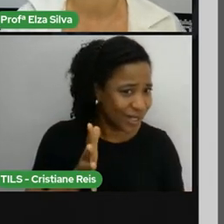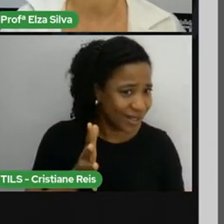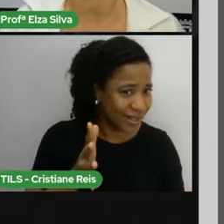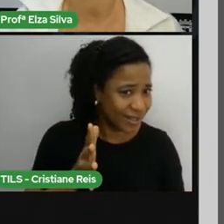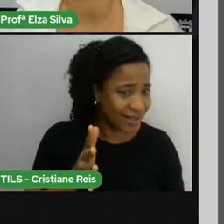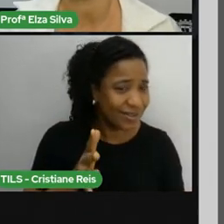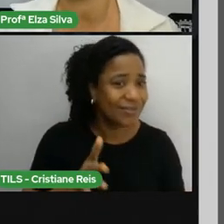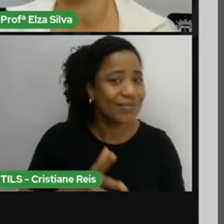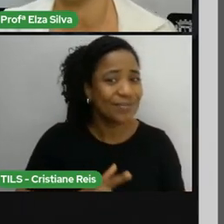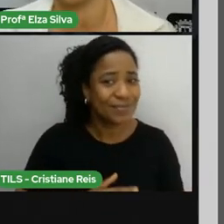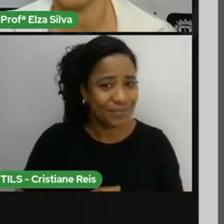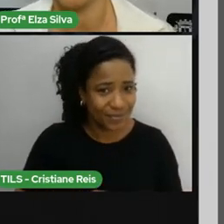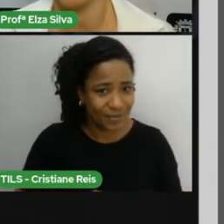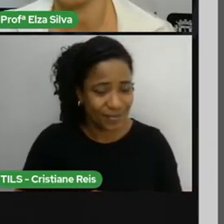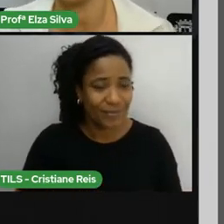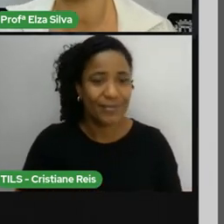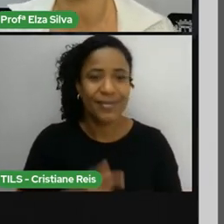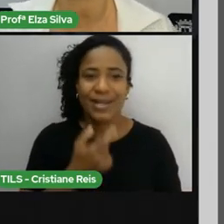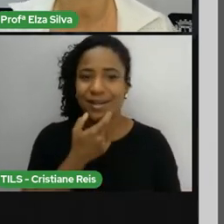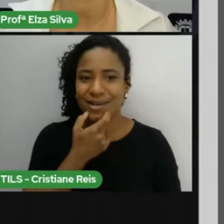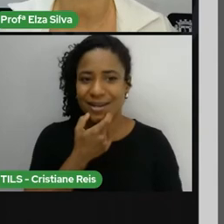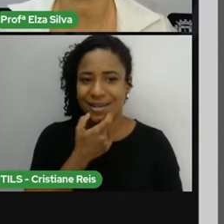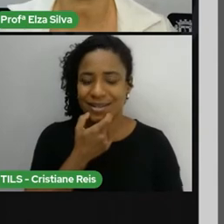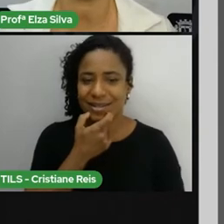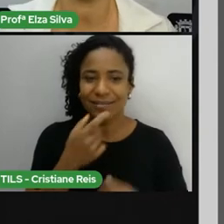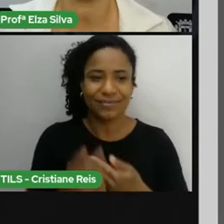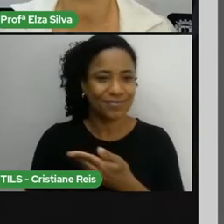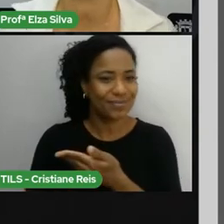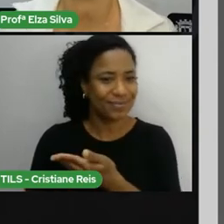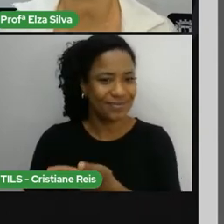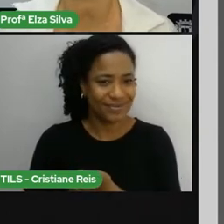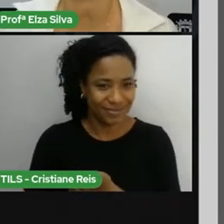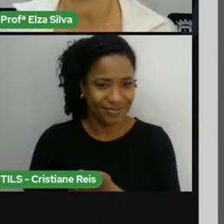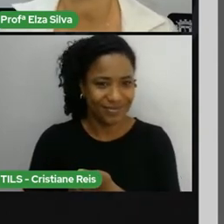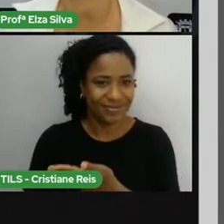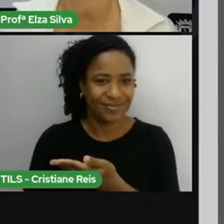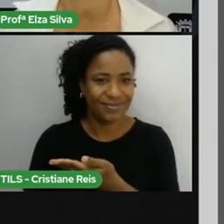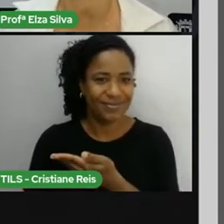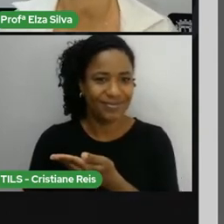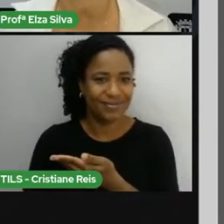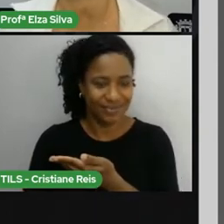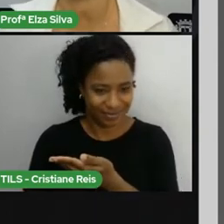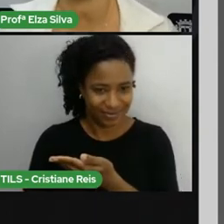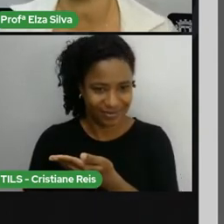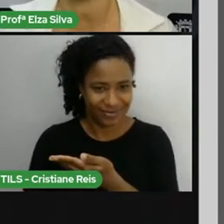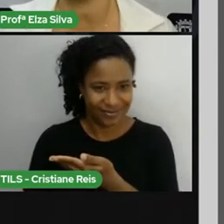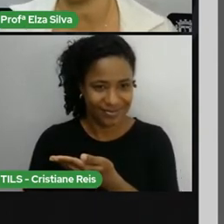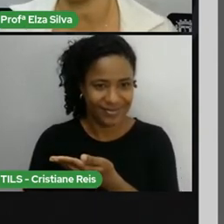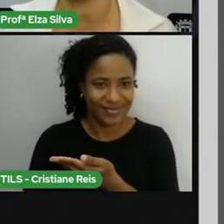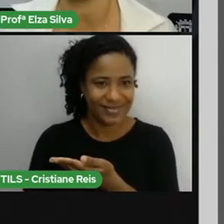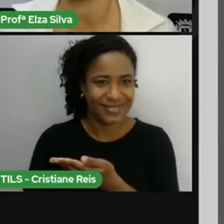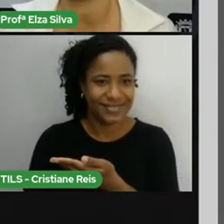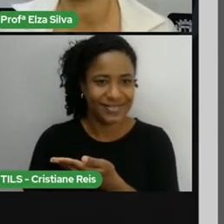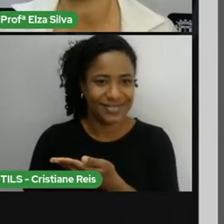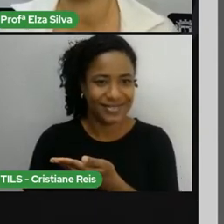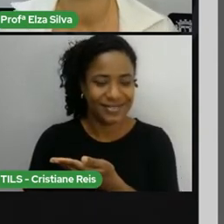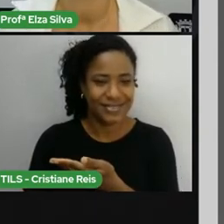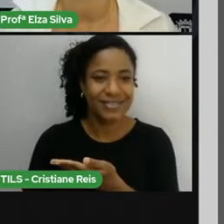There were about one million people in North America when Columbus arrived in 1492.